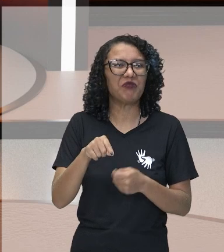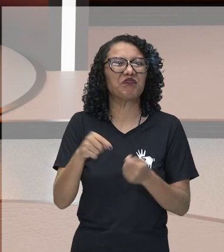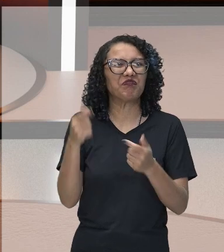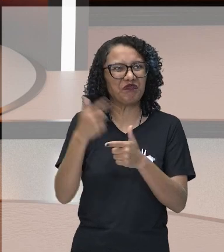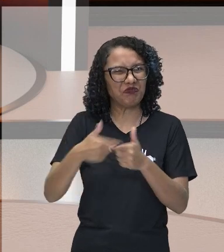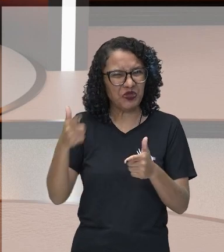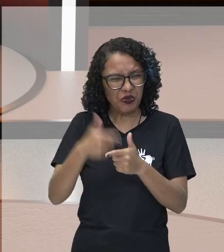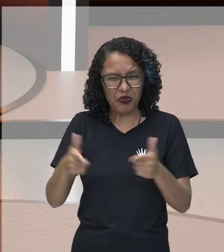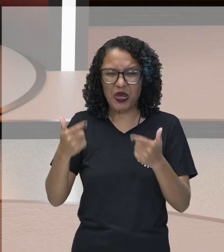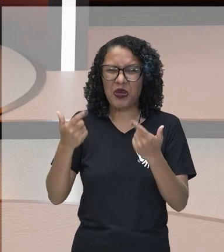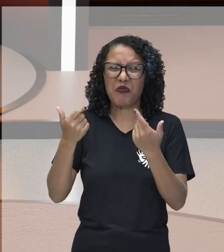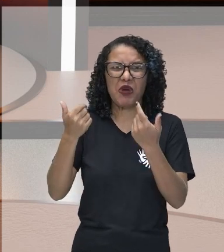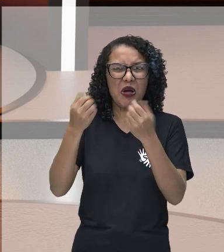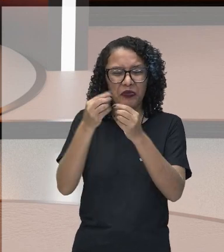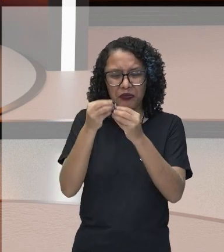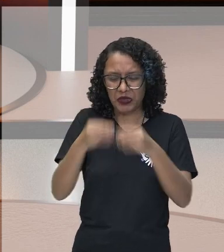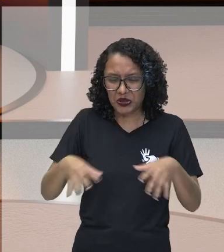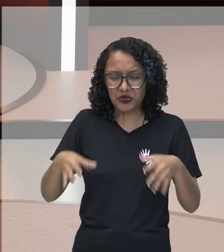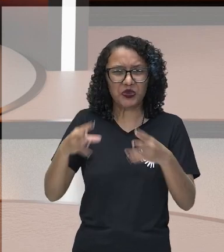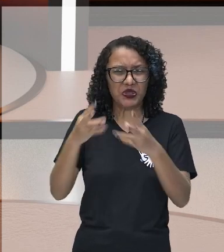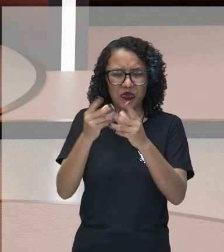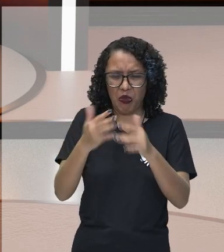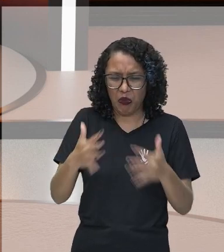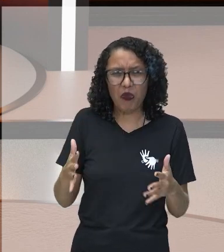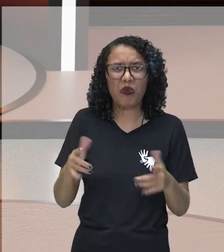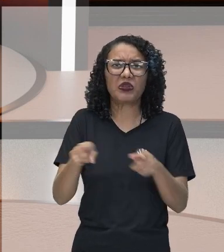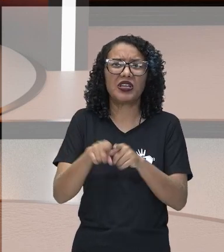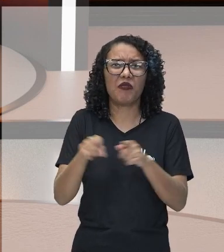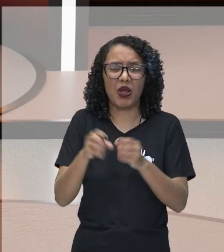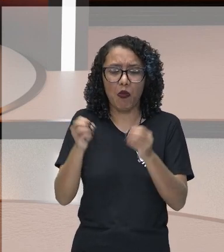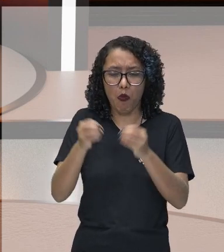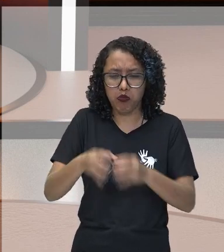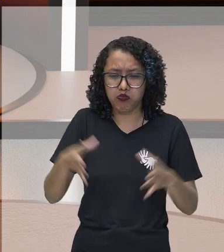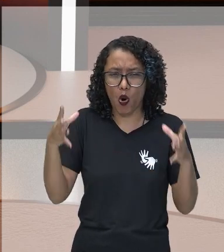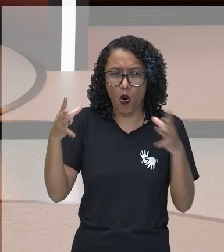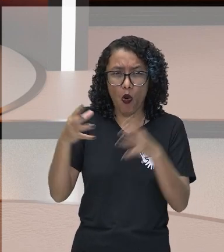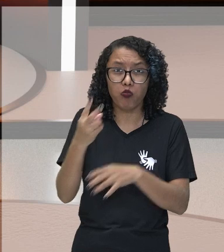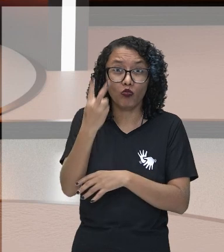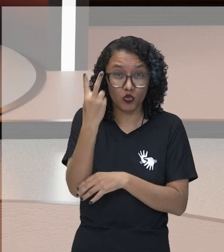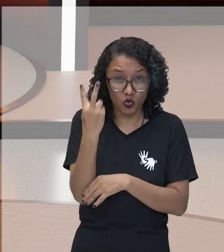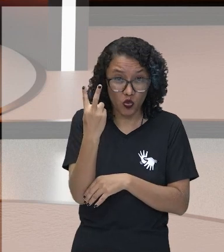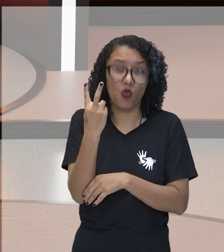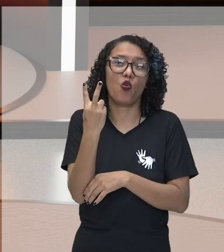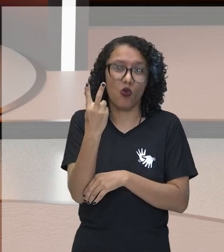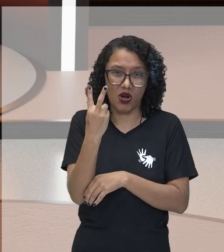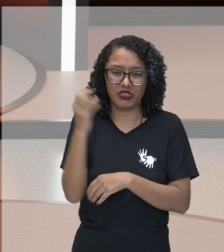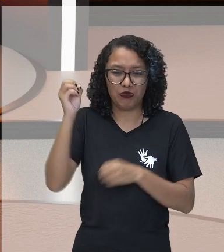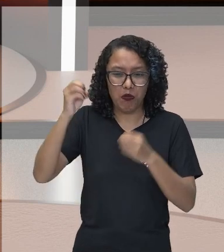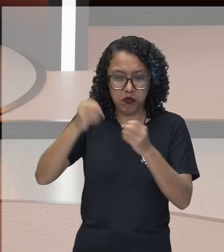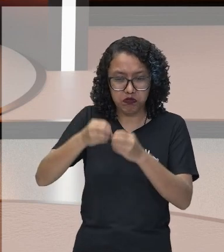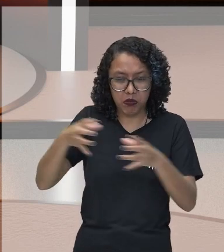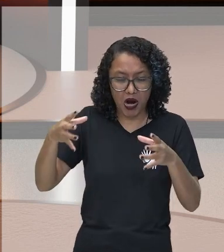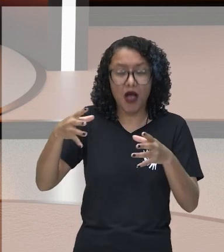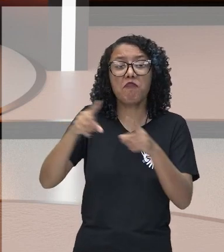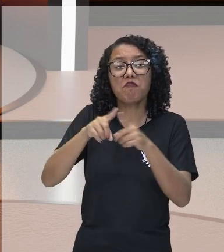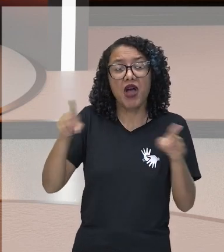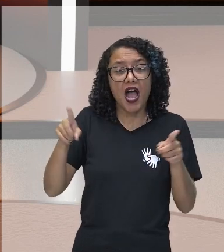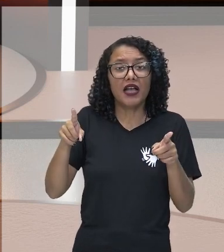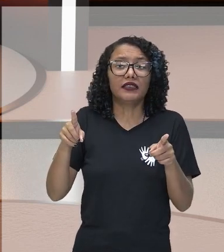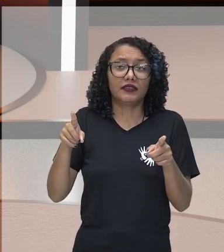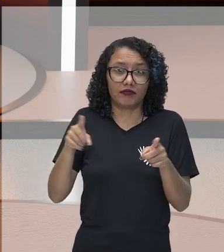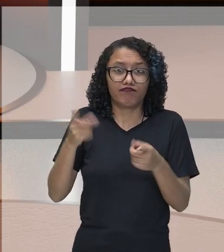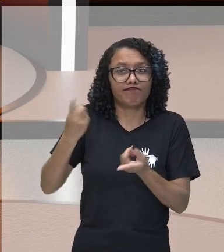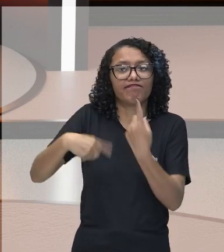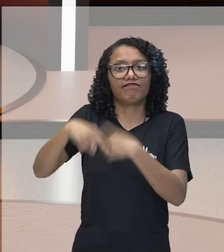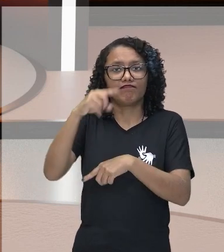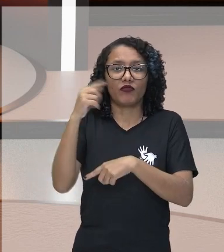com duas bombas nucleares que foram jogadas em seu território. No entanto, ele conseguiu se recuperar. E a